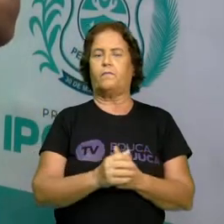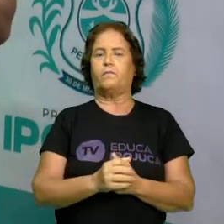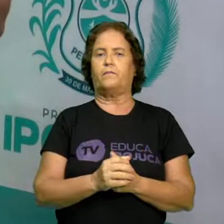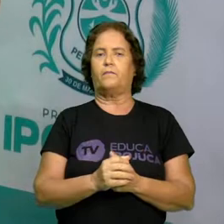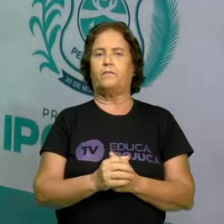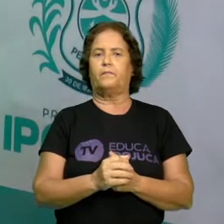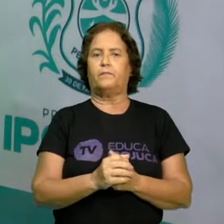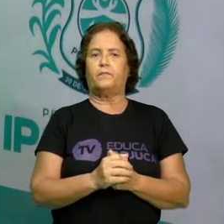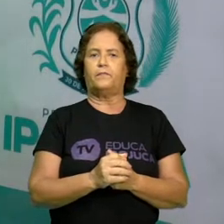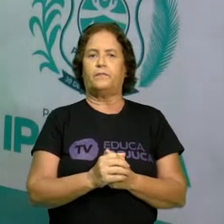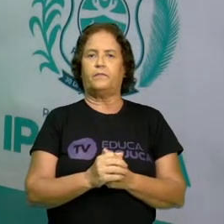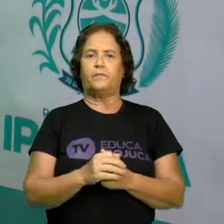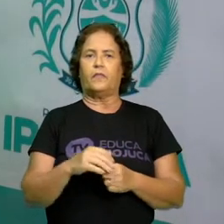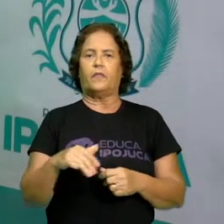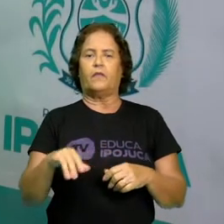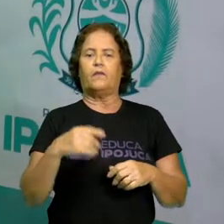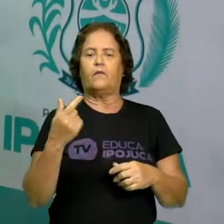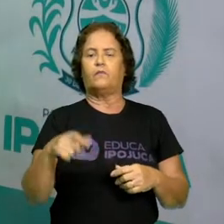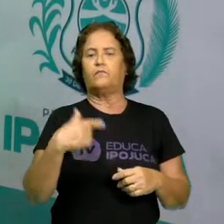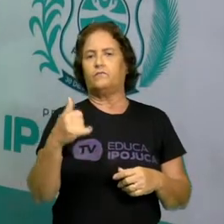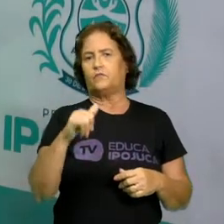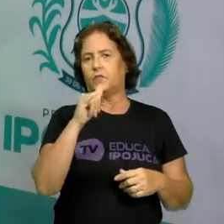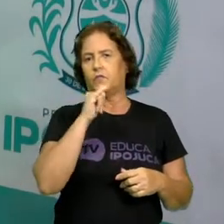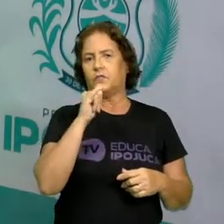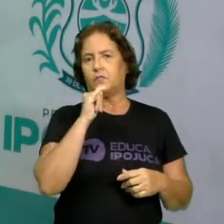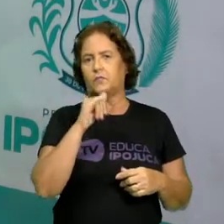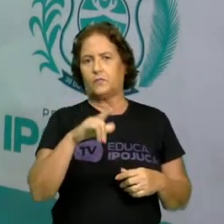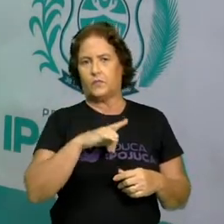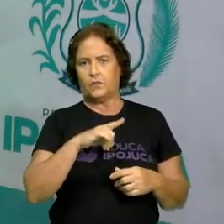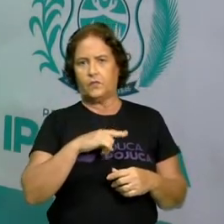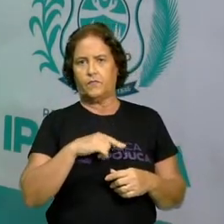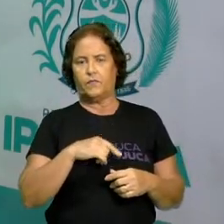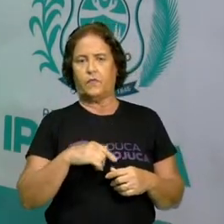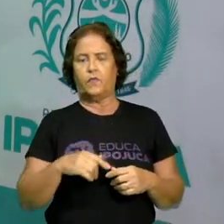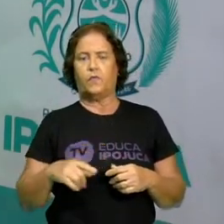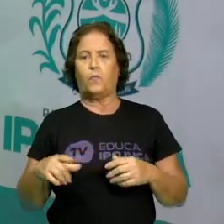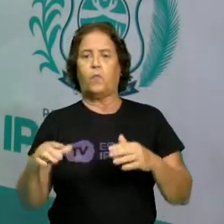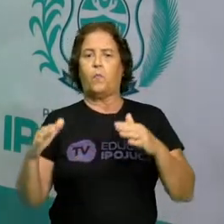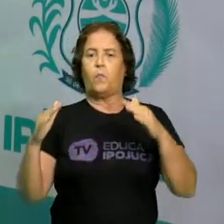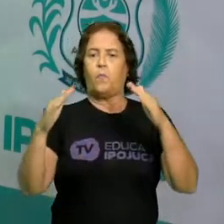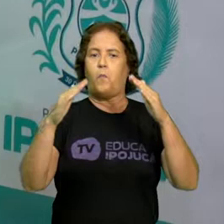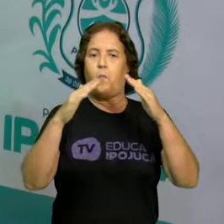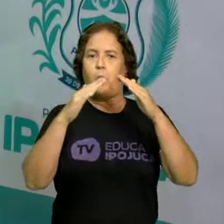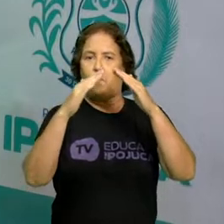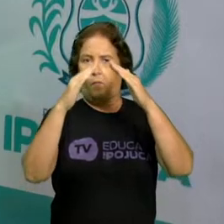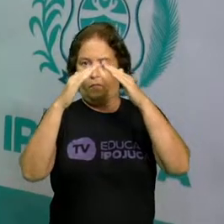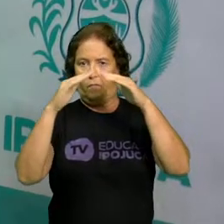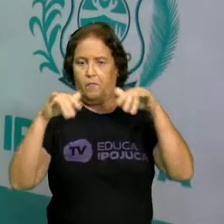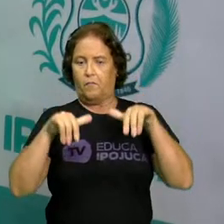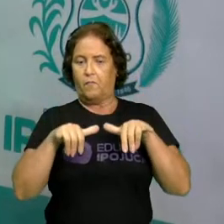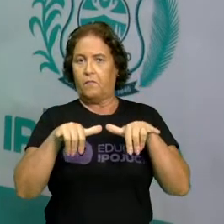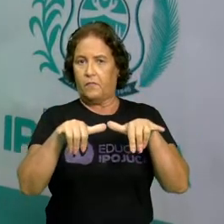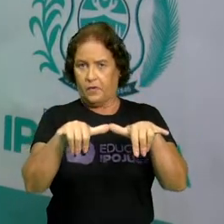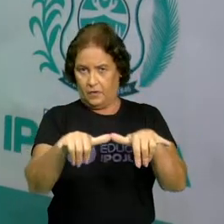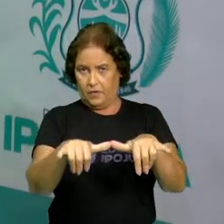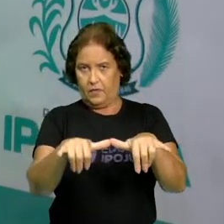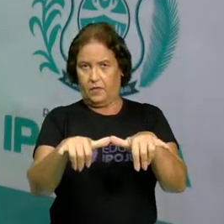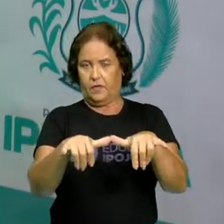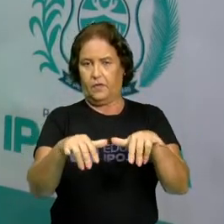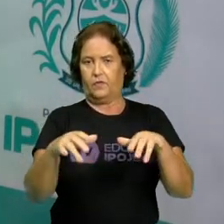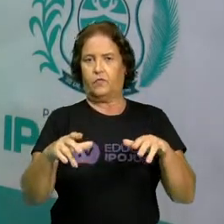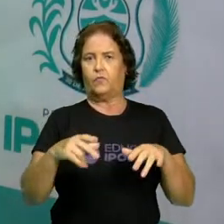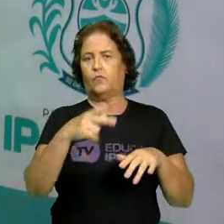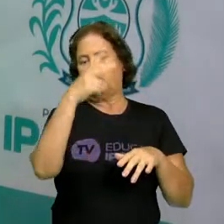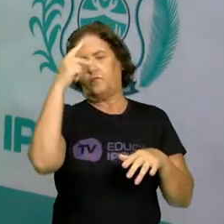Portanto, alguns exemplos que a gente pode ver é, aqui a gente tem o mercado público aqui da nossa cidade, em Ipojuca, que é um